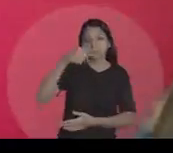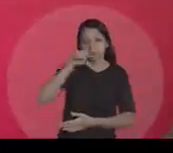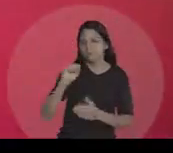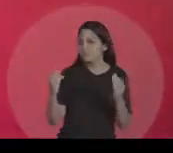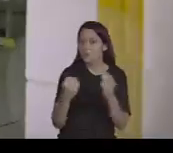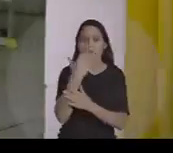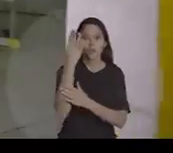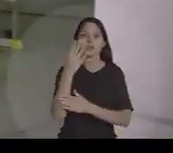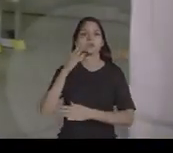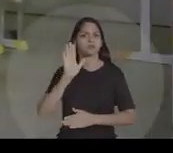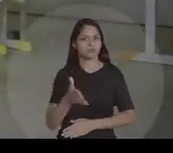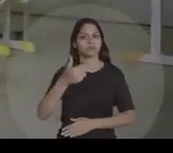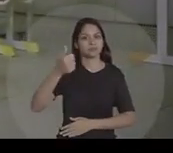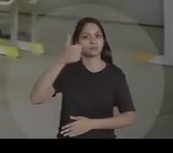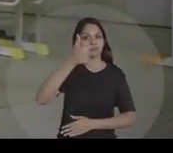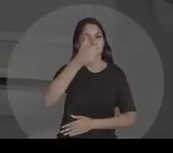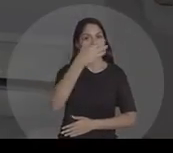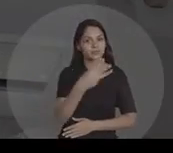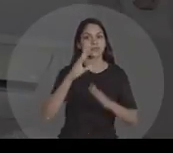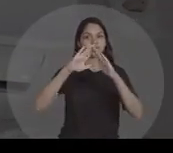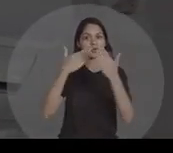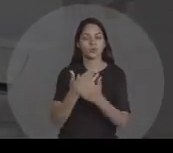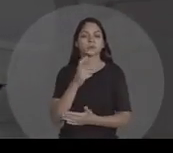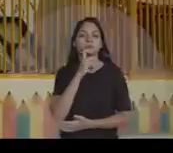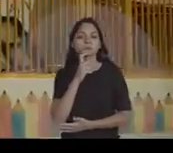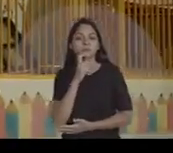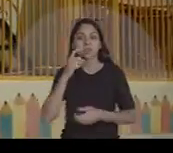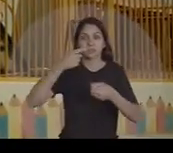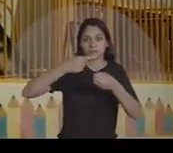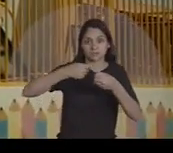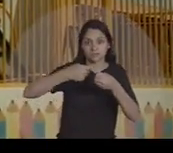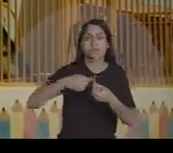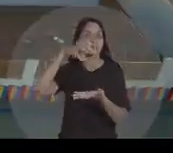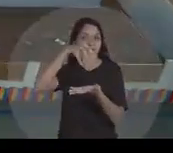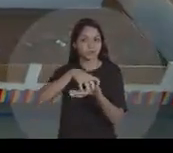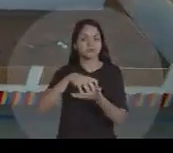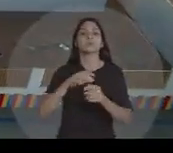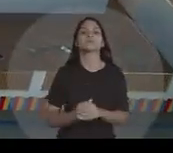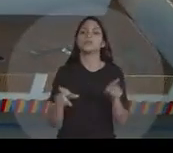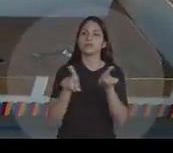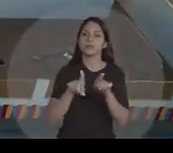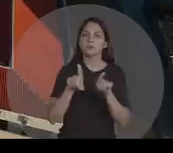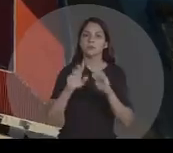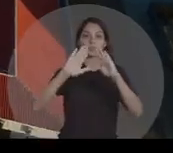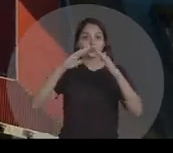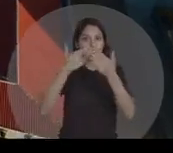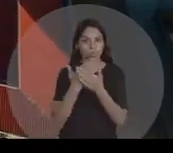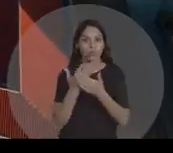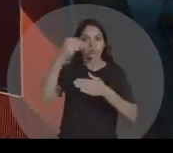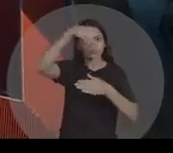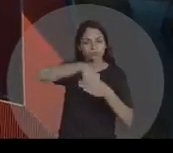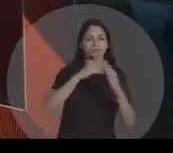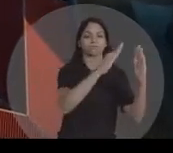creches E já temos 113 escolas climatizadas Na sede e nos distritos E teve também escolas dentro